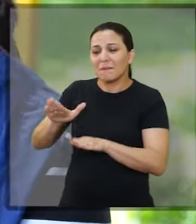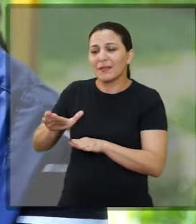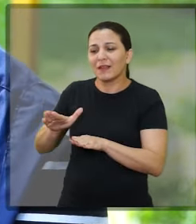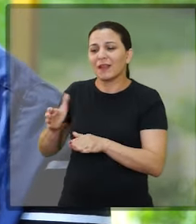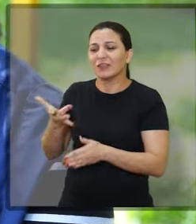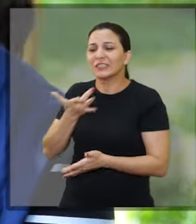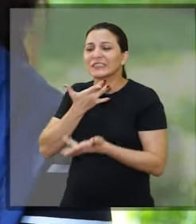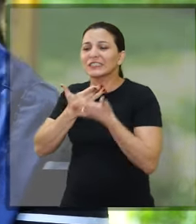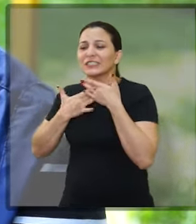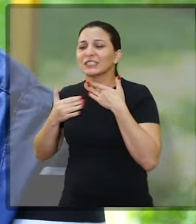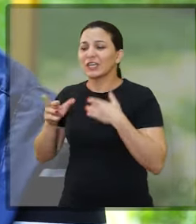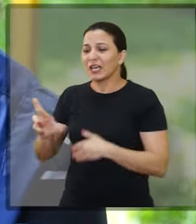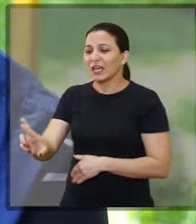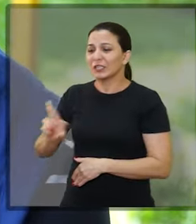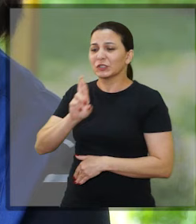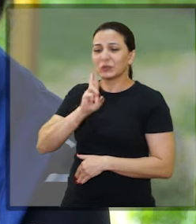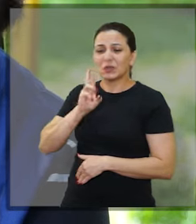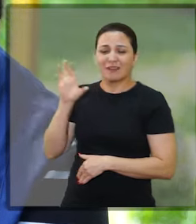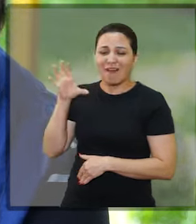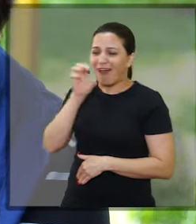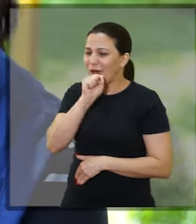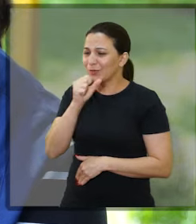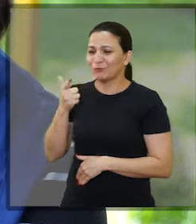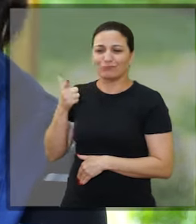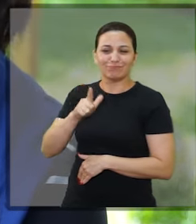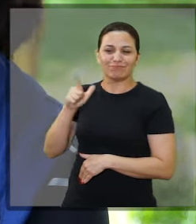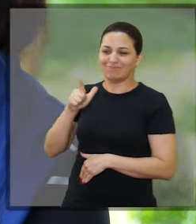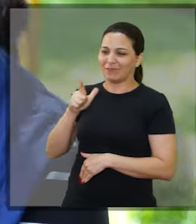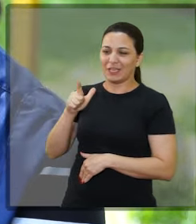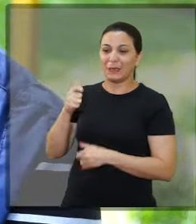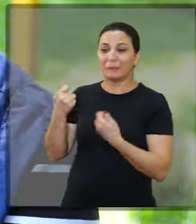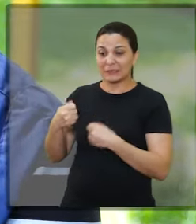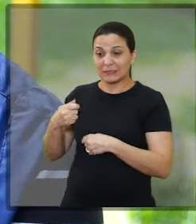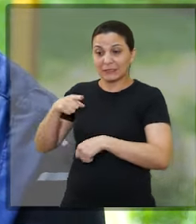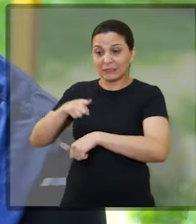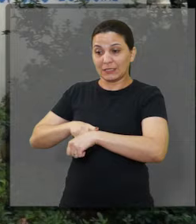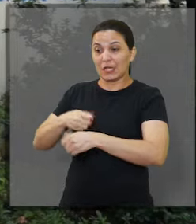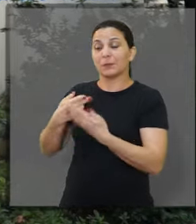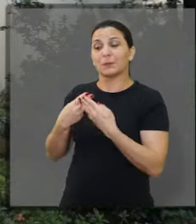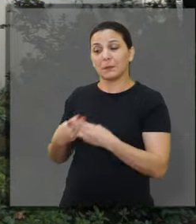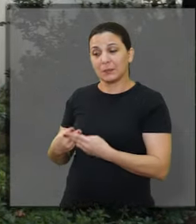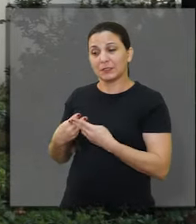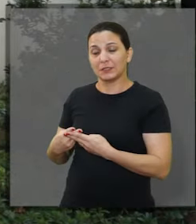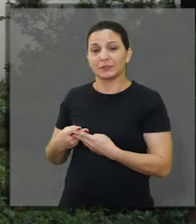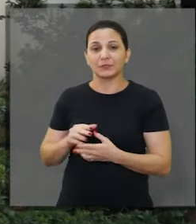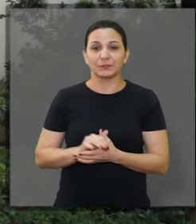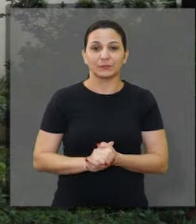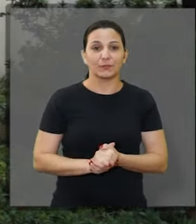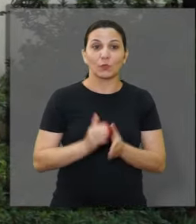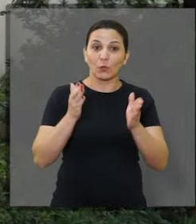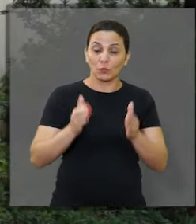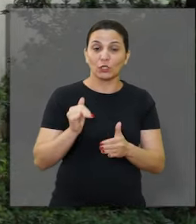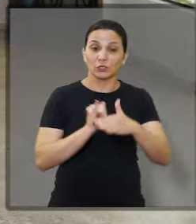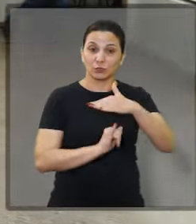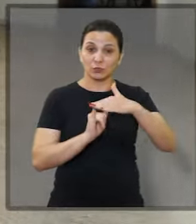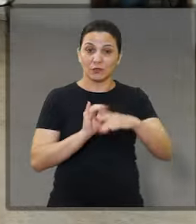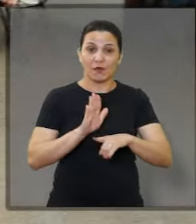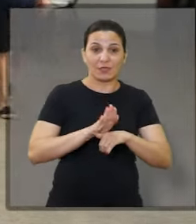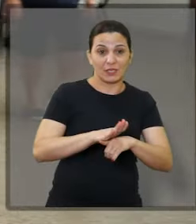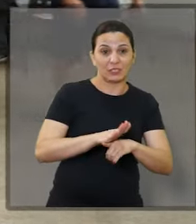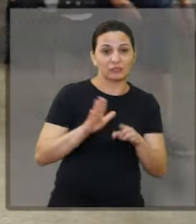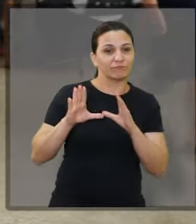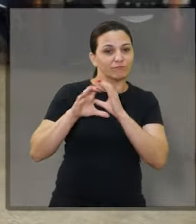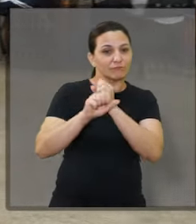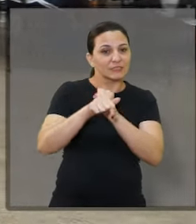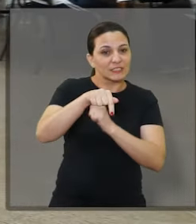resultado que imediatamente você não vai ter, então tem que ter tempo e paciência. Atualmente a entidade atende 70